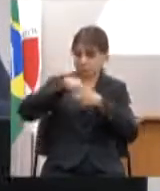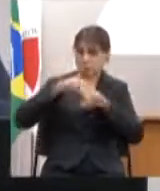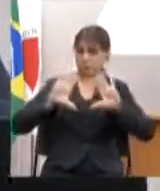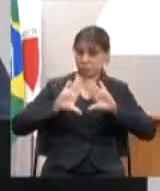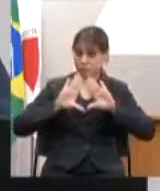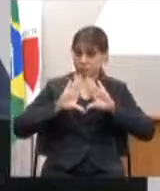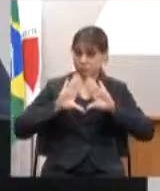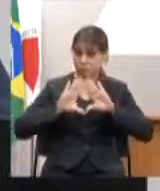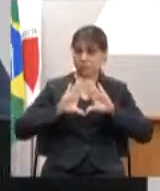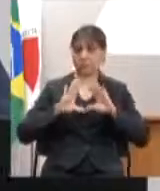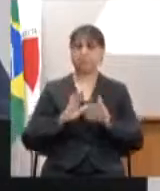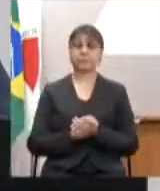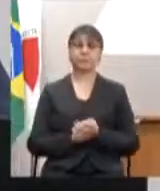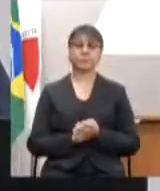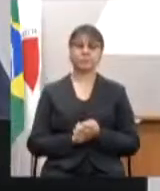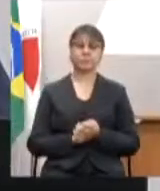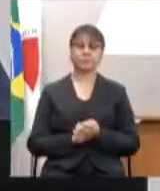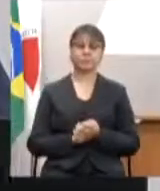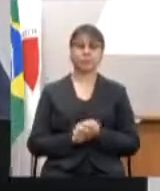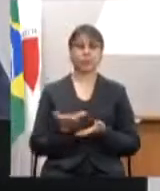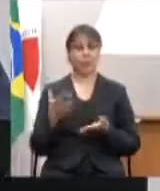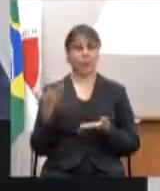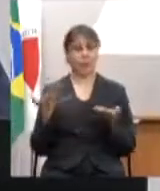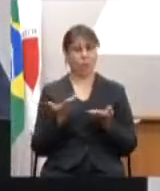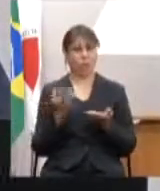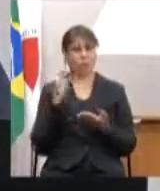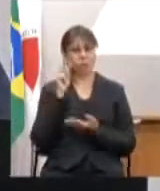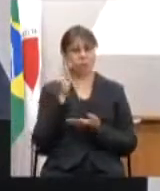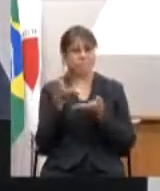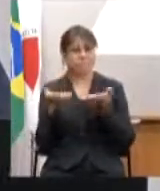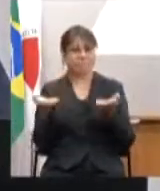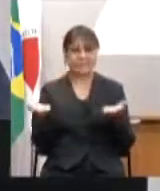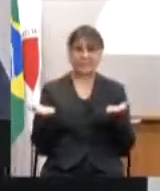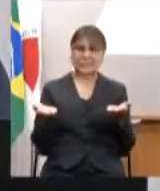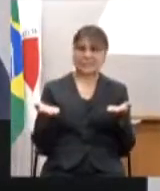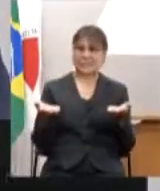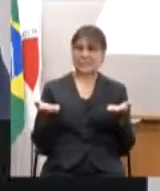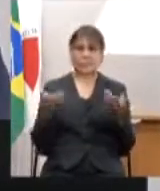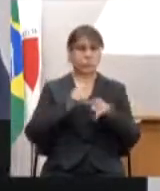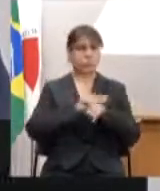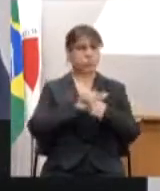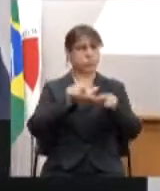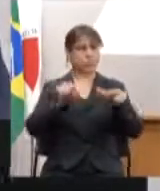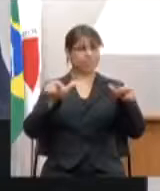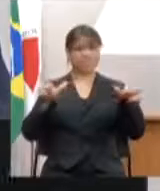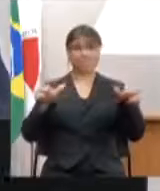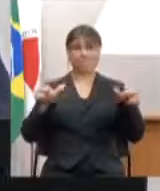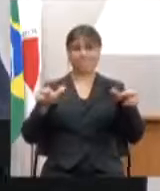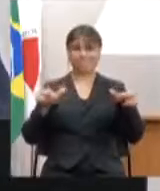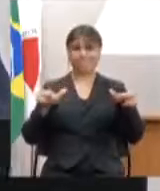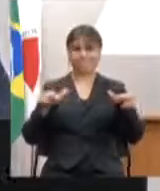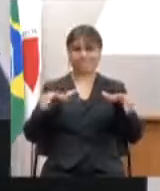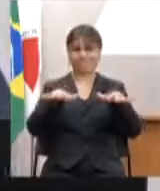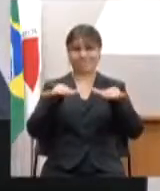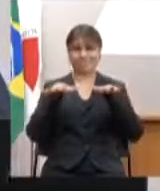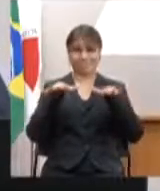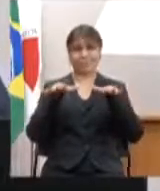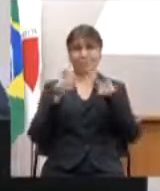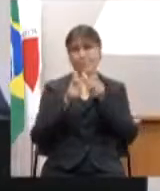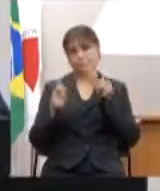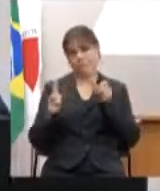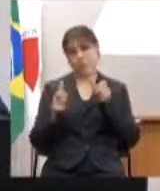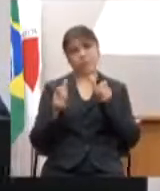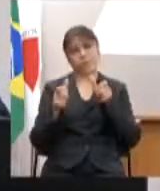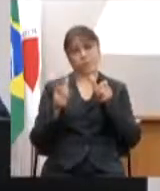essa casa hoje vazia, nessa audiência pública, a maioria das pessoas